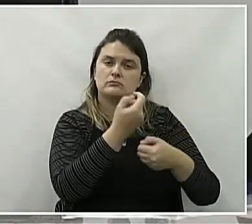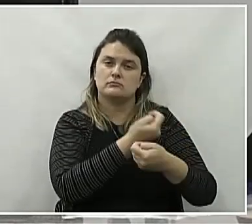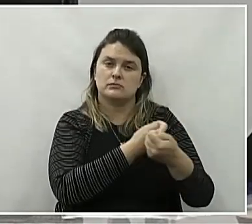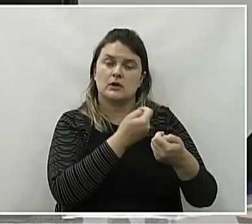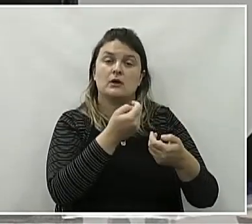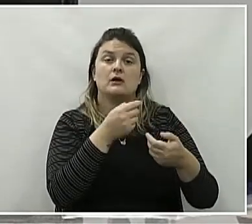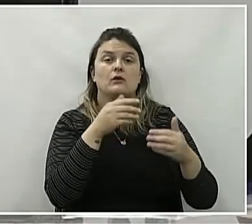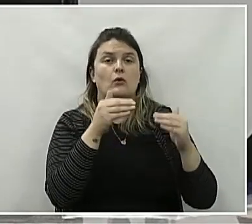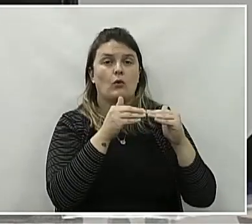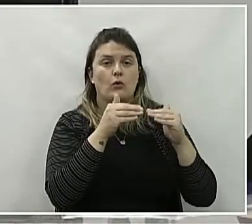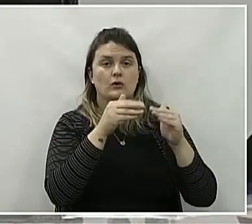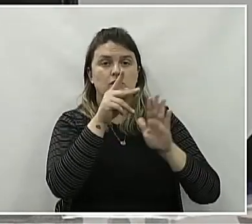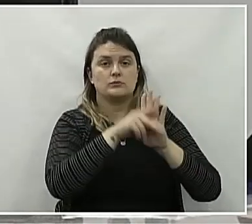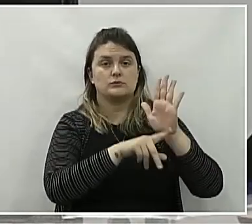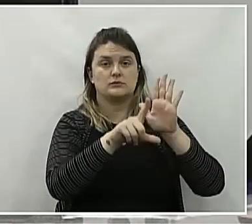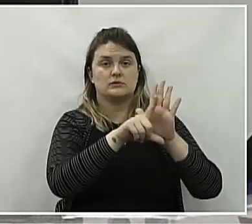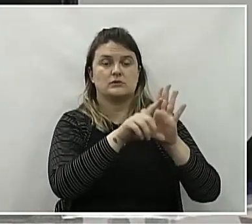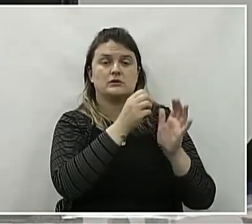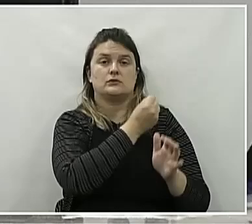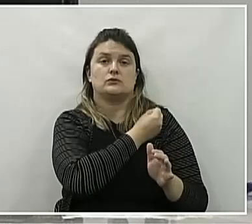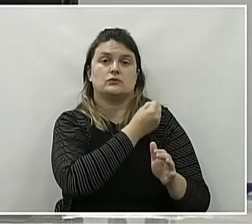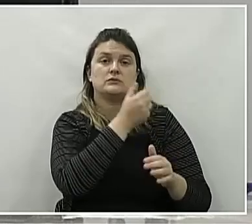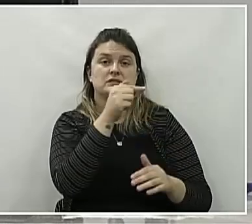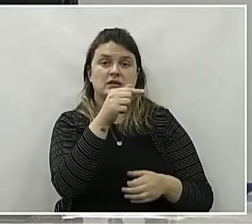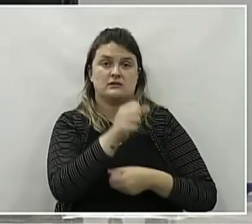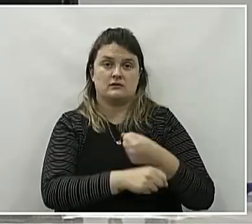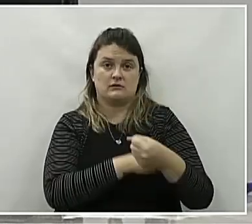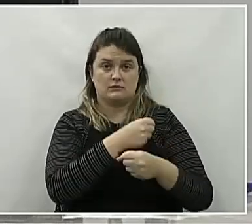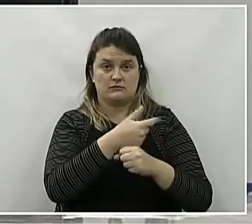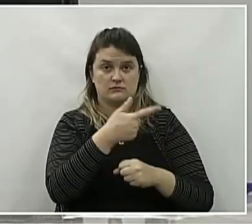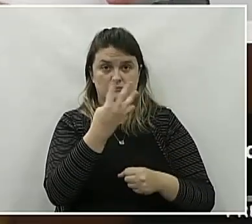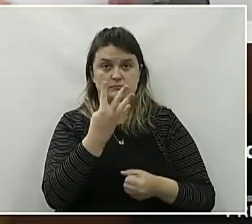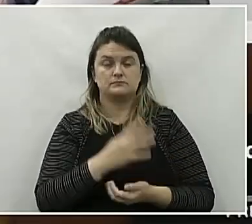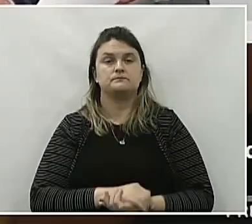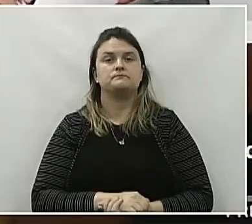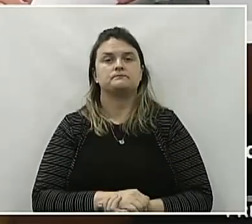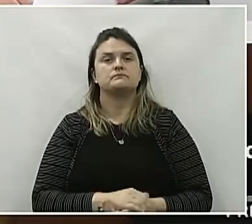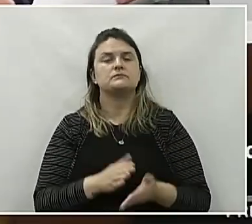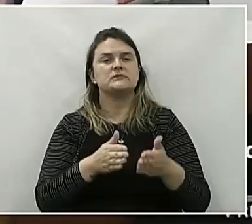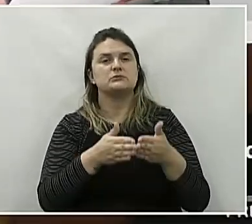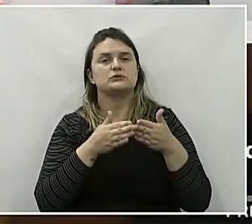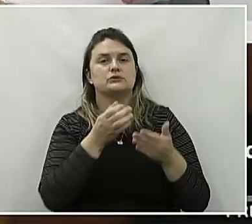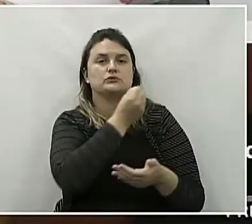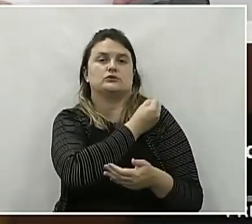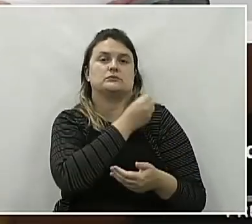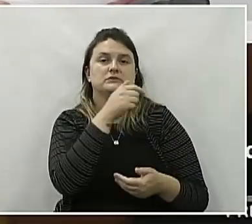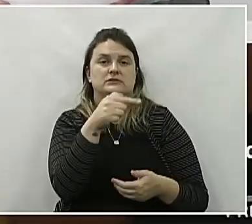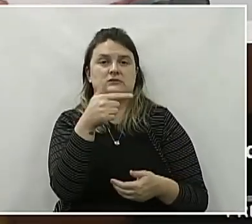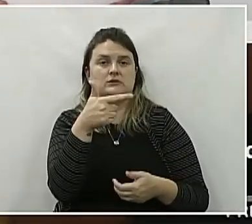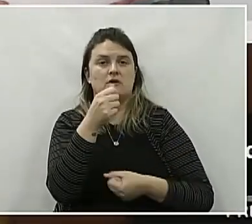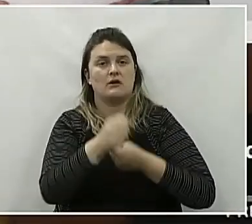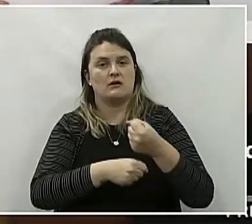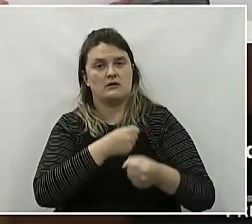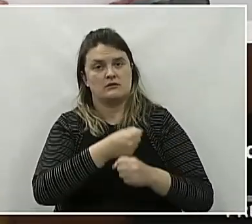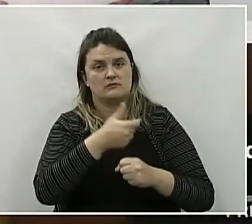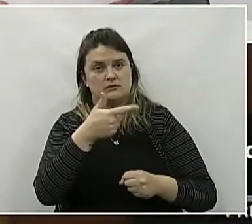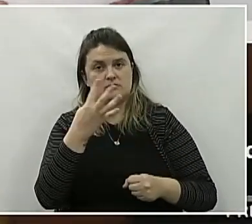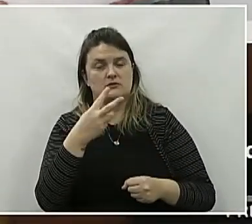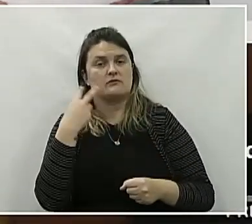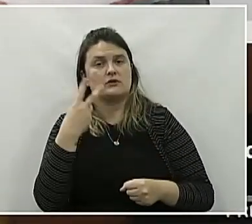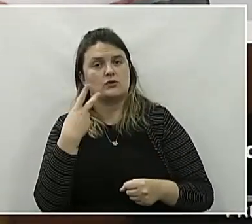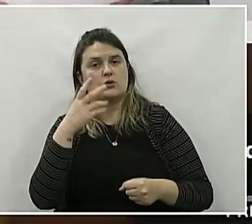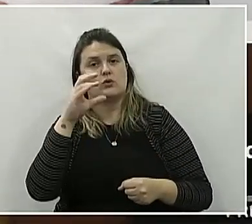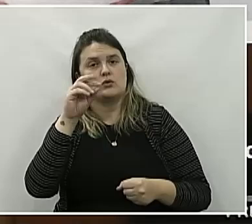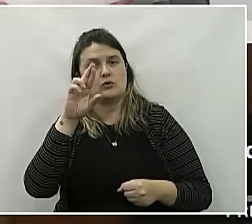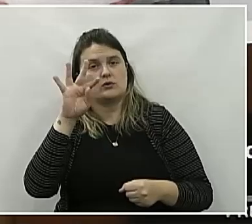favorável ao projeto de lei complementar número 7.2024. Requerimentos. Número 72.2024, do vereador Baldir